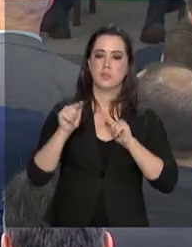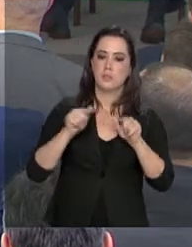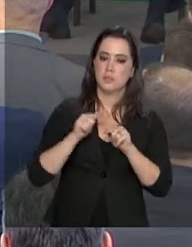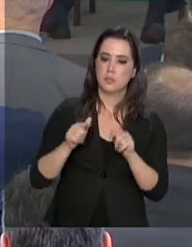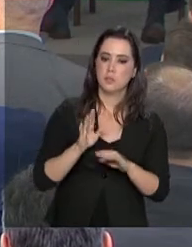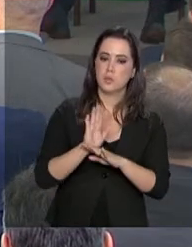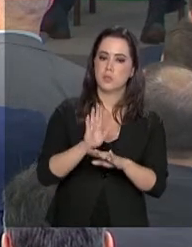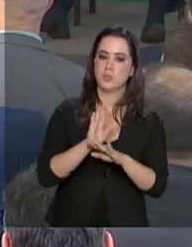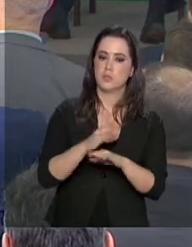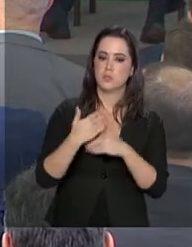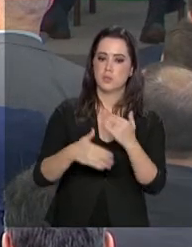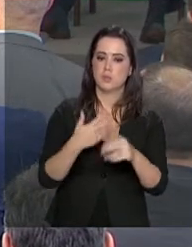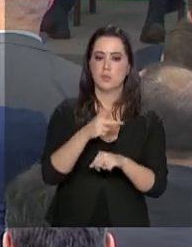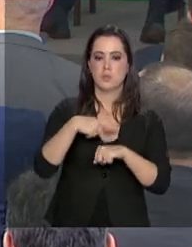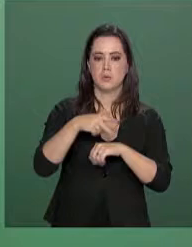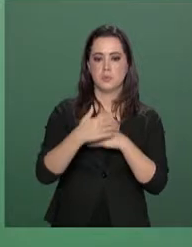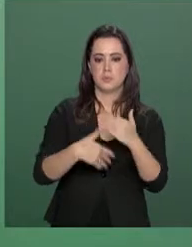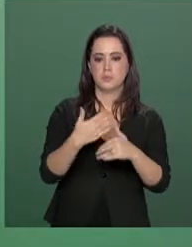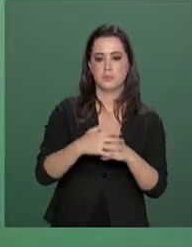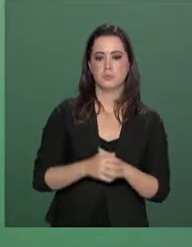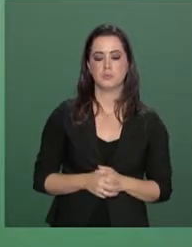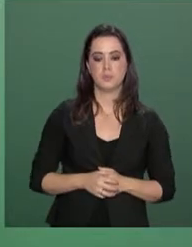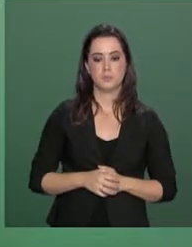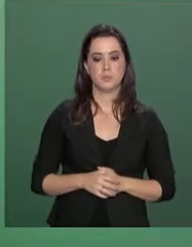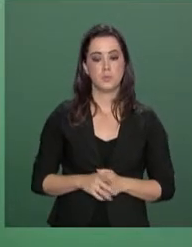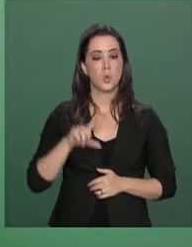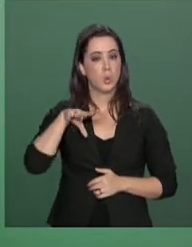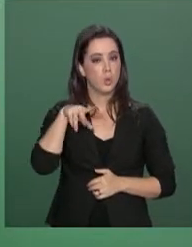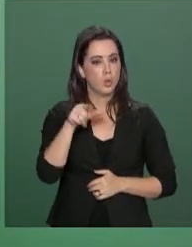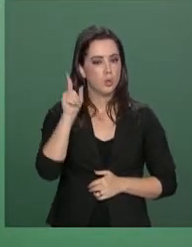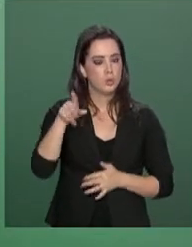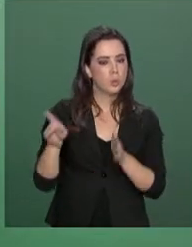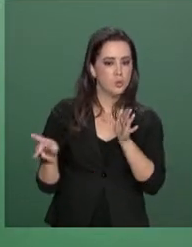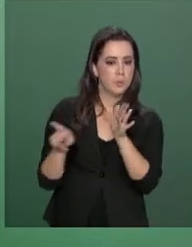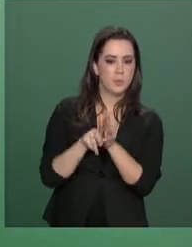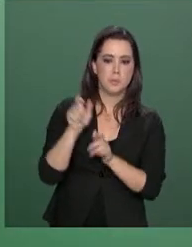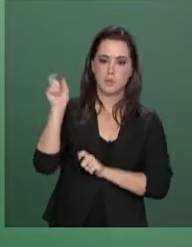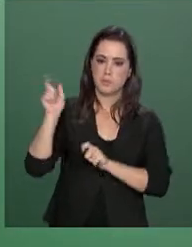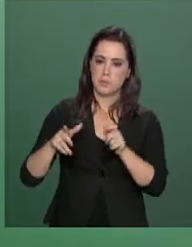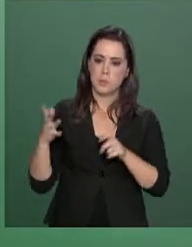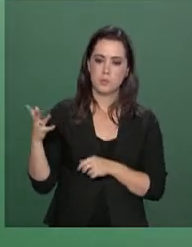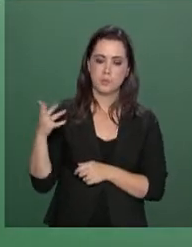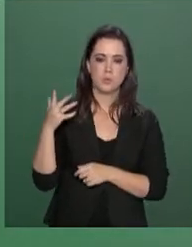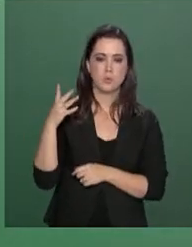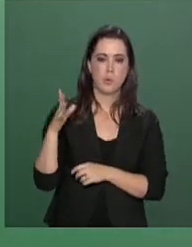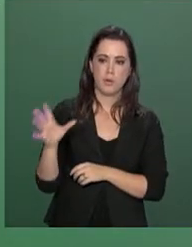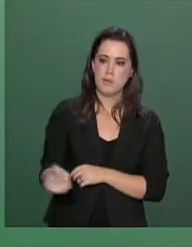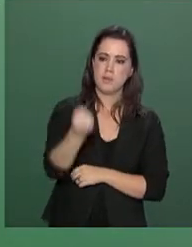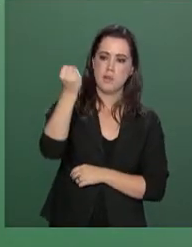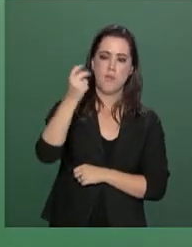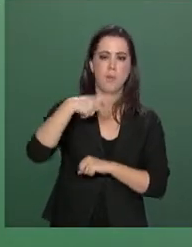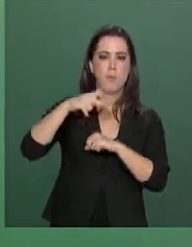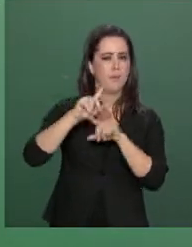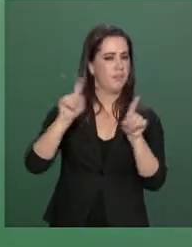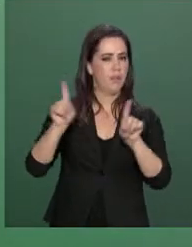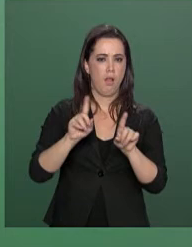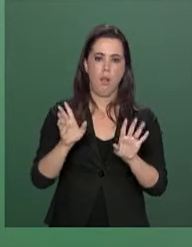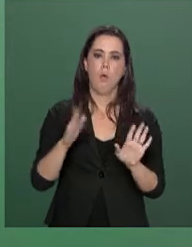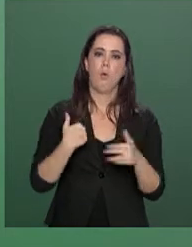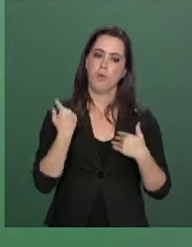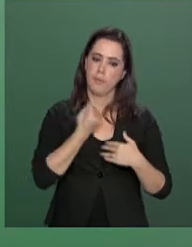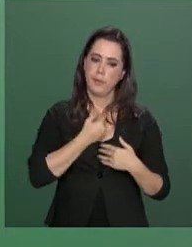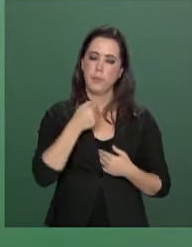que ajudaram o país a se desenvolver. Isto é fruto só de alguém que salvou a pátria? Não. É alguém que chegou e